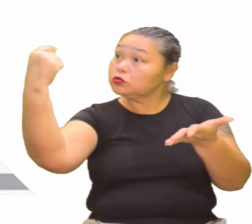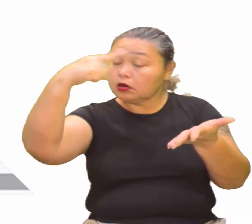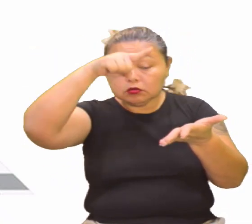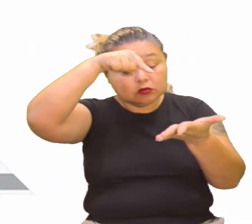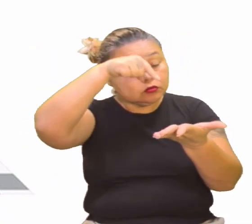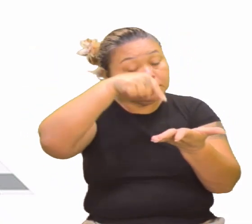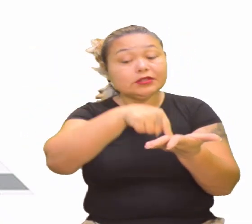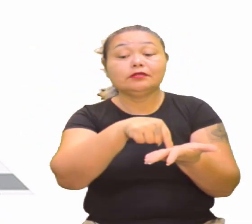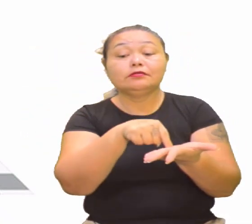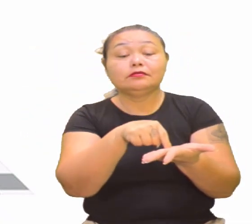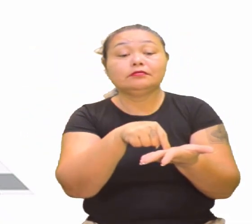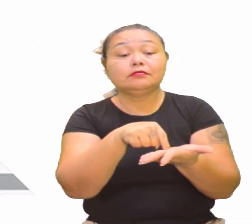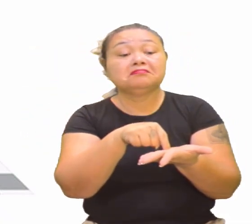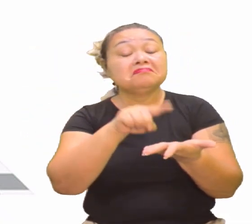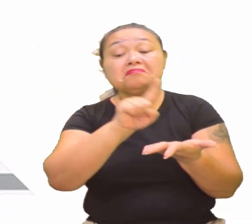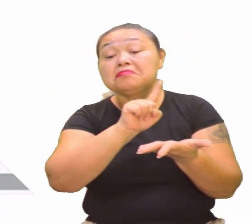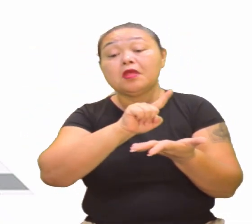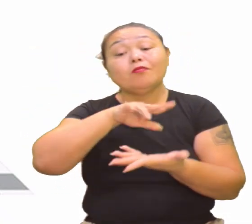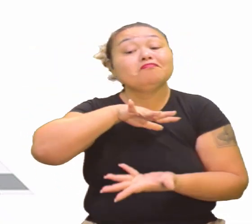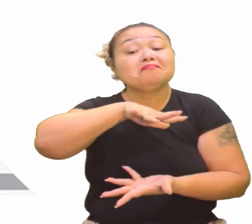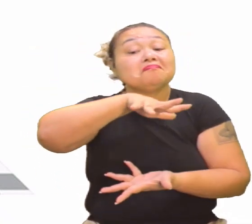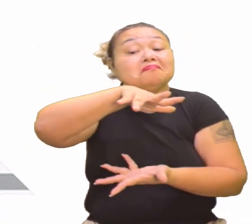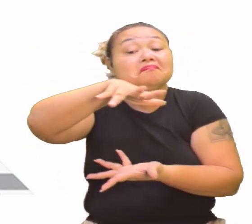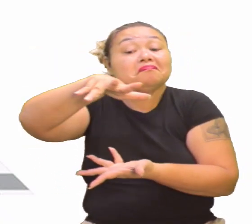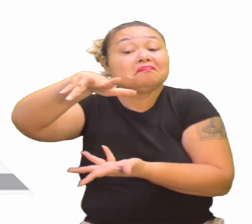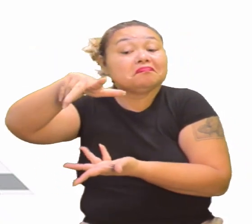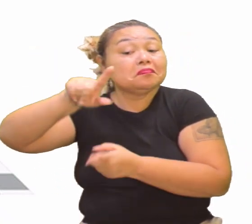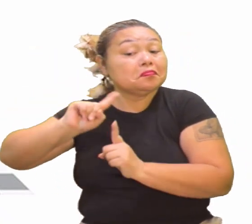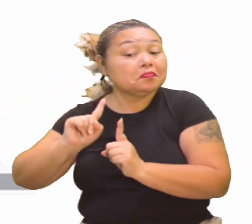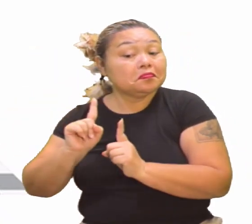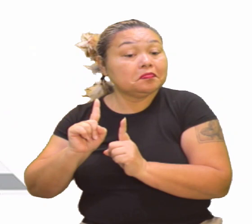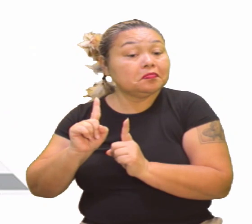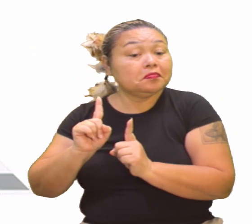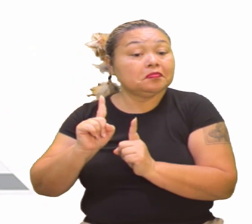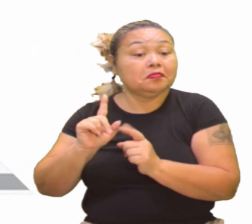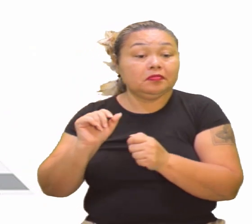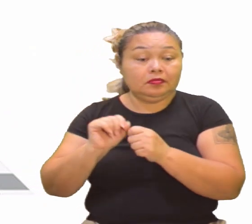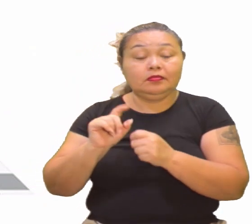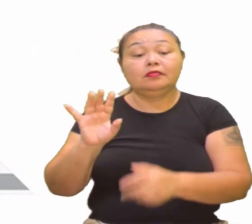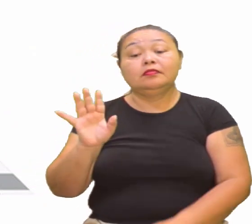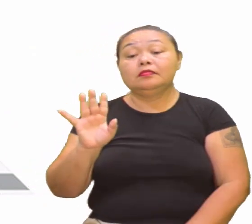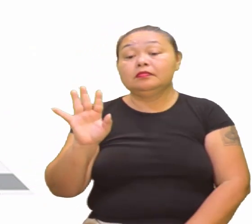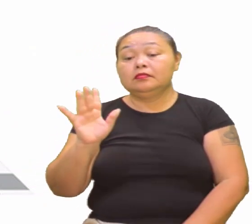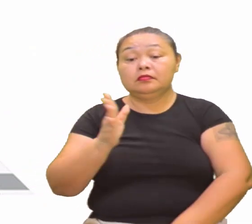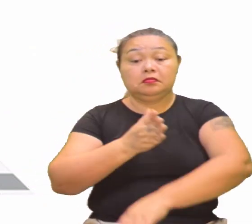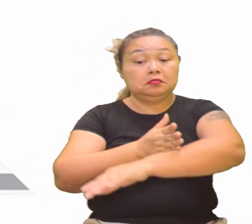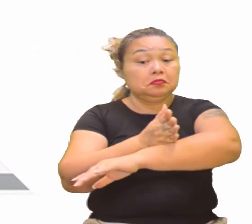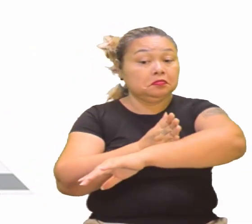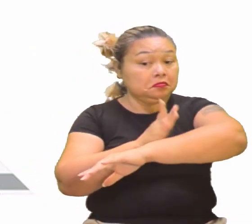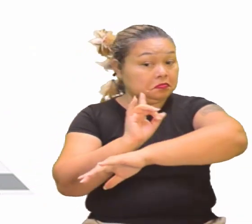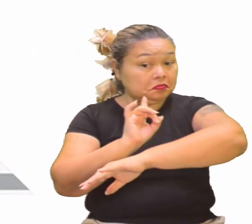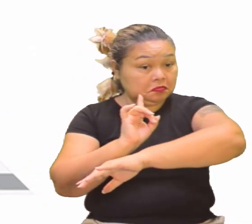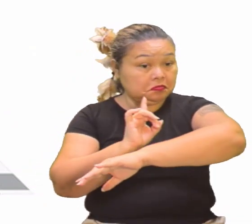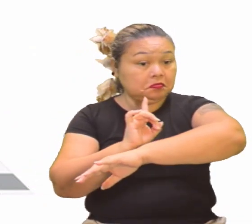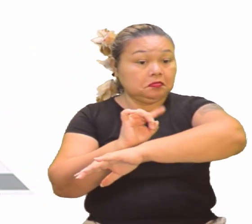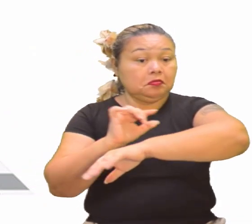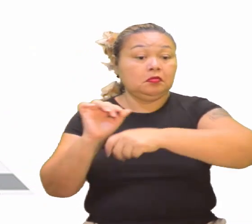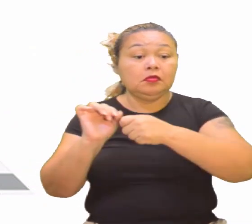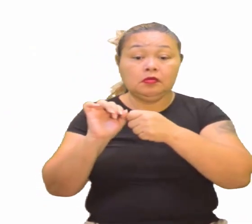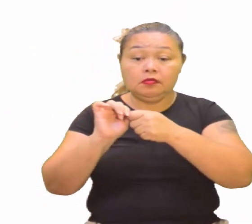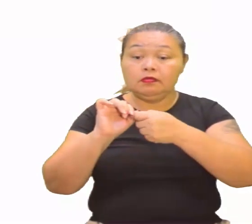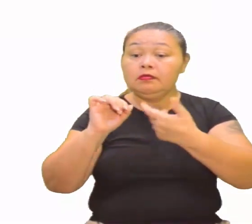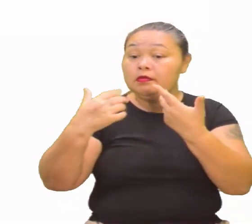E não mais a Terra. Nesse contexto, não há ruptura com a Idade Média. Nem diremos que a Renascença seja a